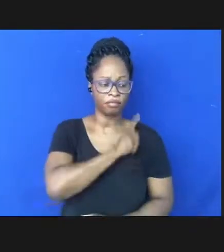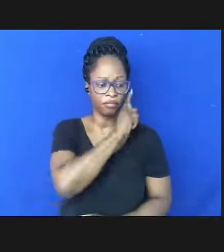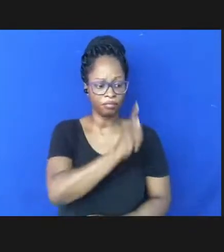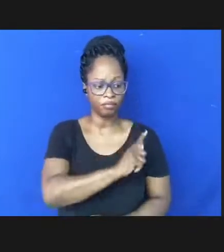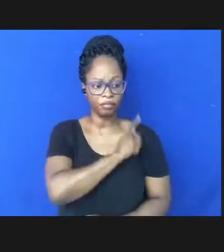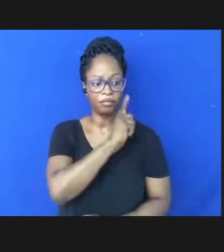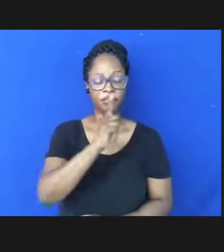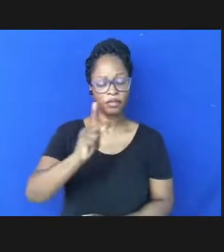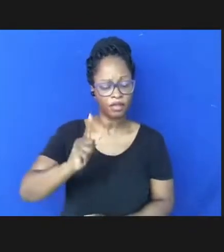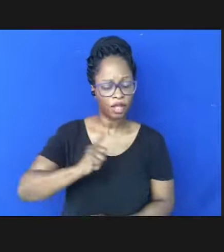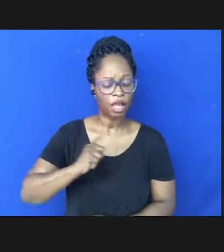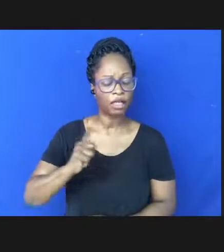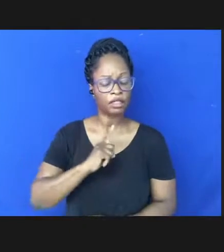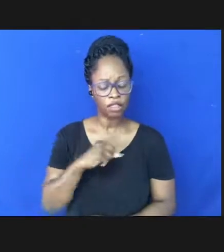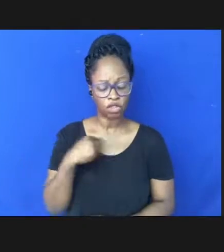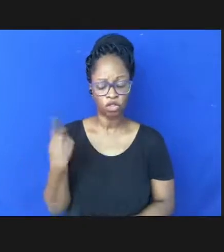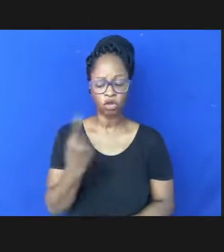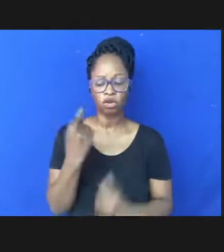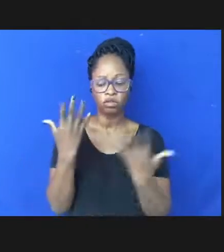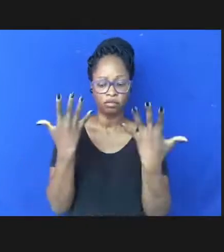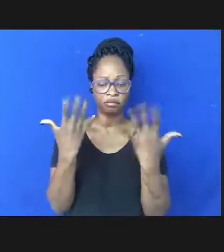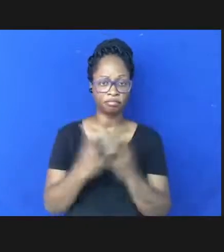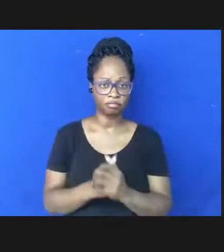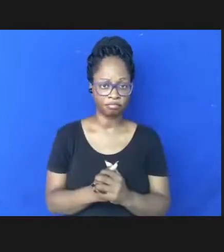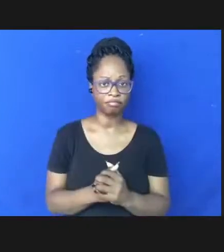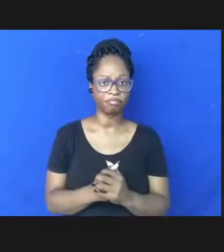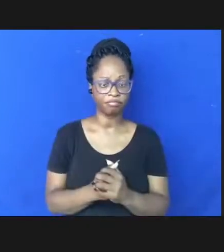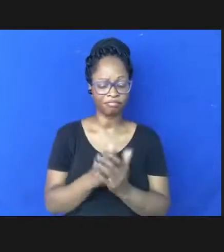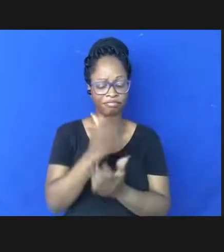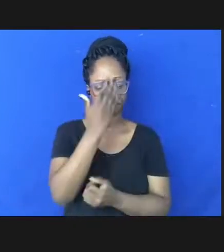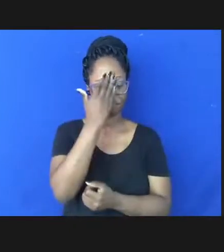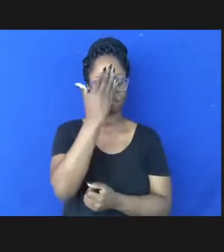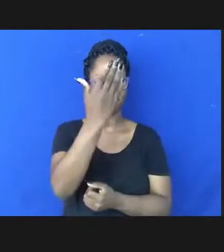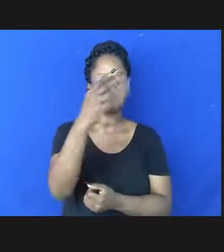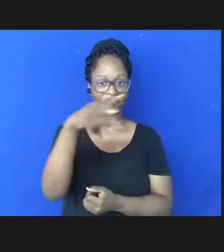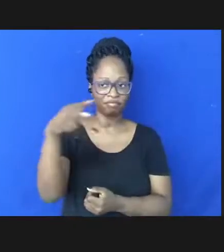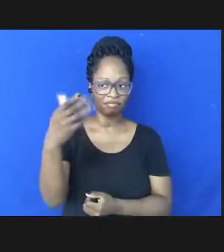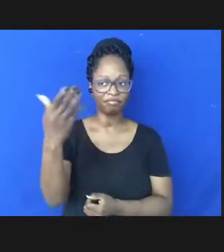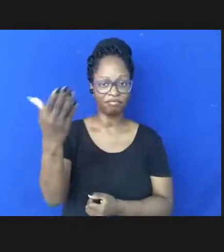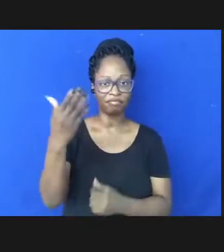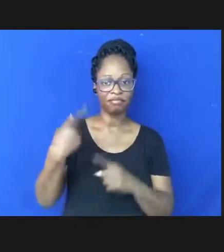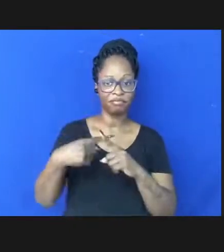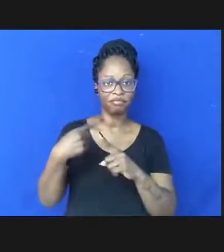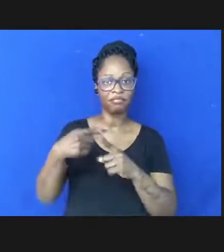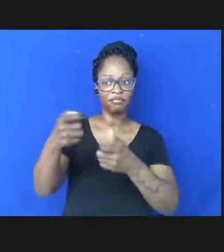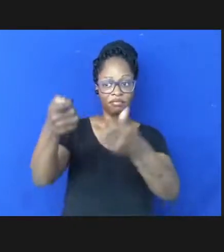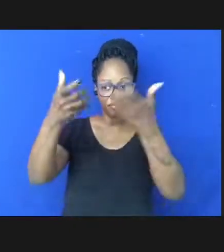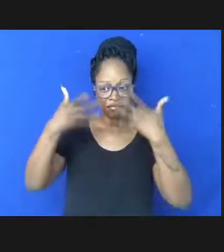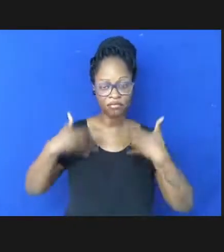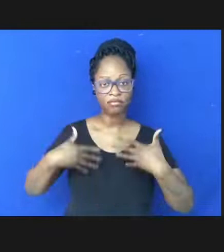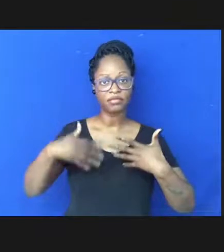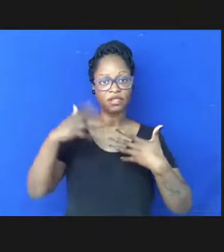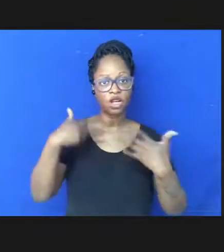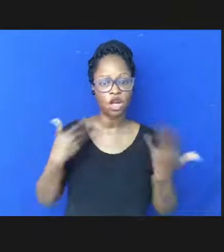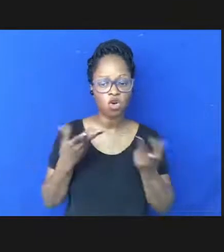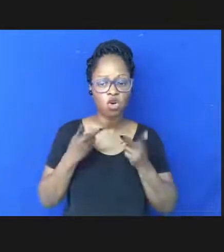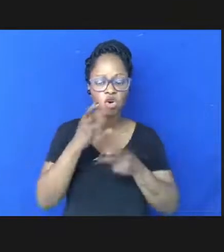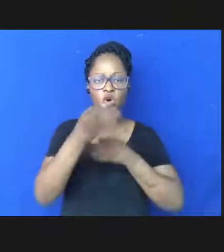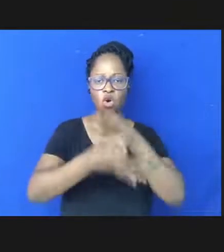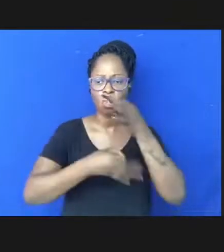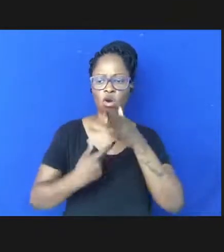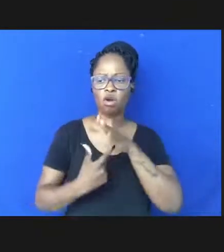nas nossas mãos obrigado professor Ferrinho e para comentar as